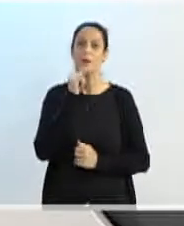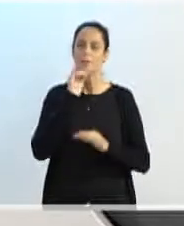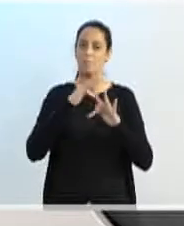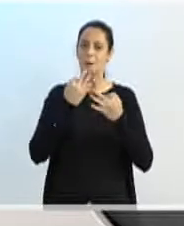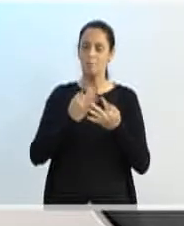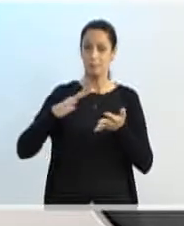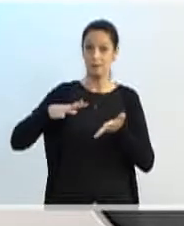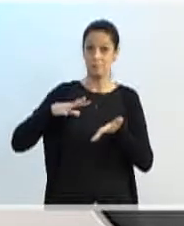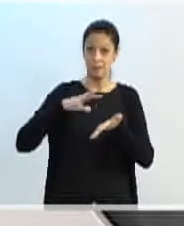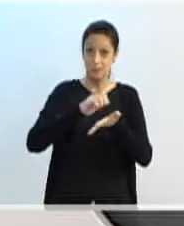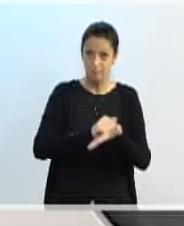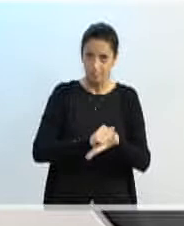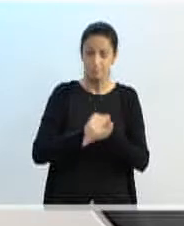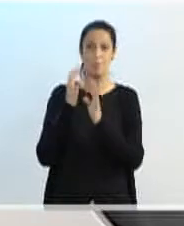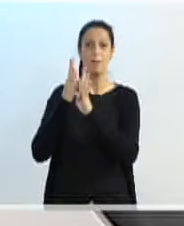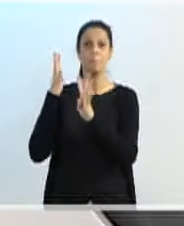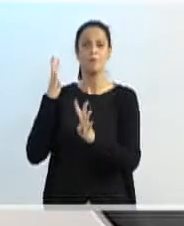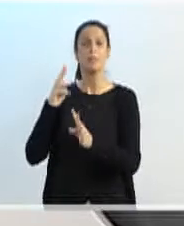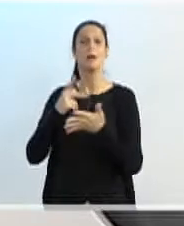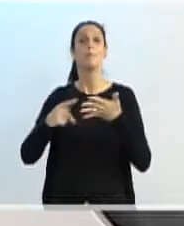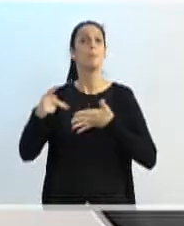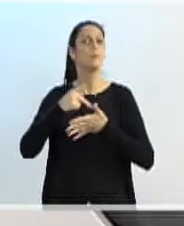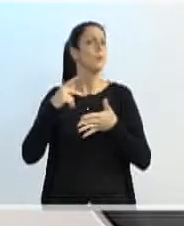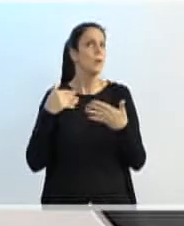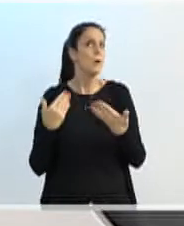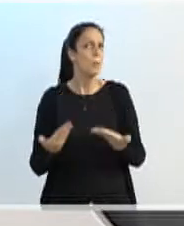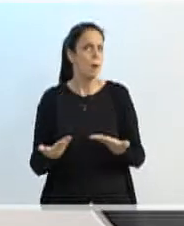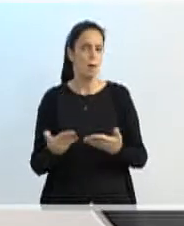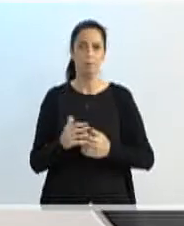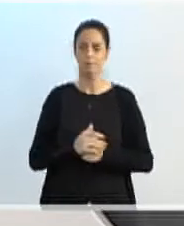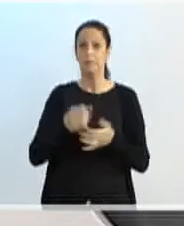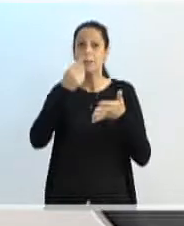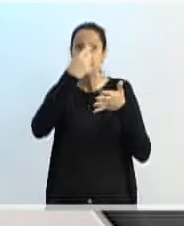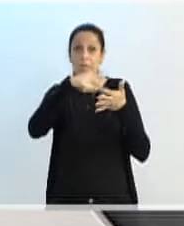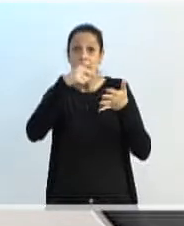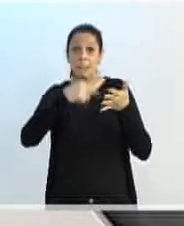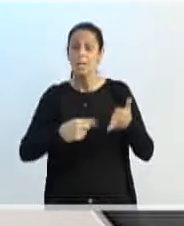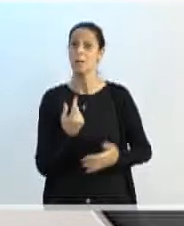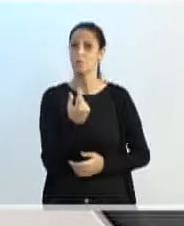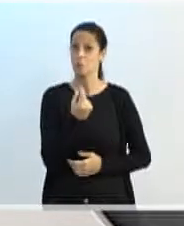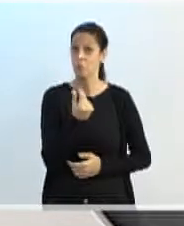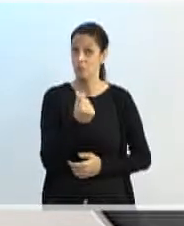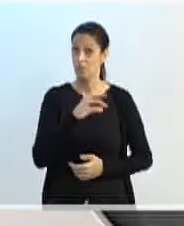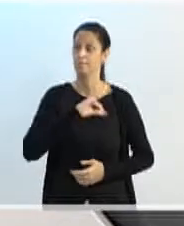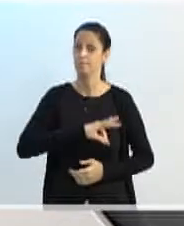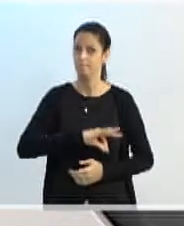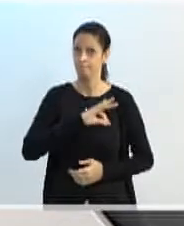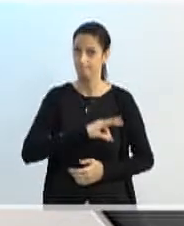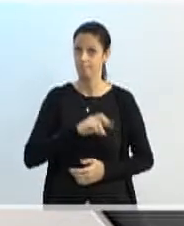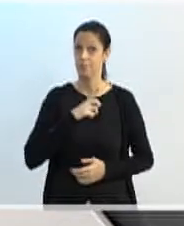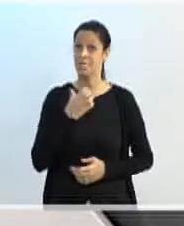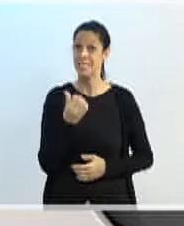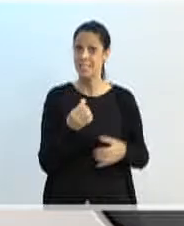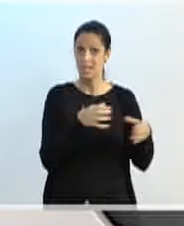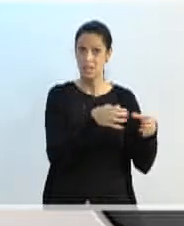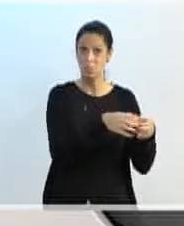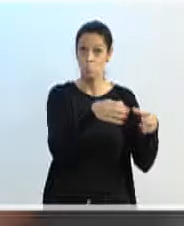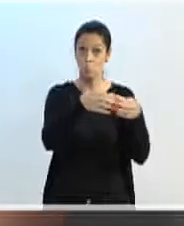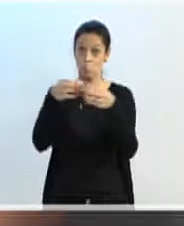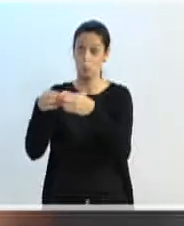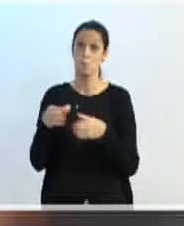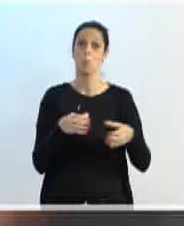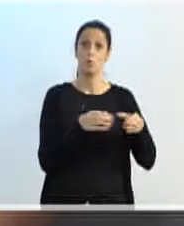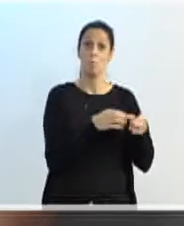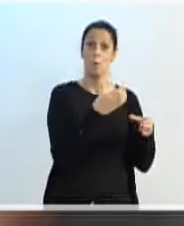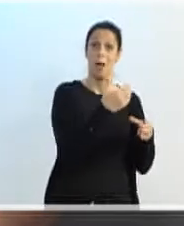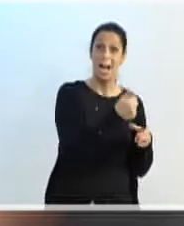inscrição, a fila tem como prioridade a questão dos critérios de renda. Elas são separadas em seis grupos, do grupo A ao grupo F.